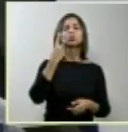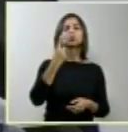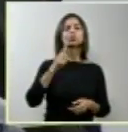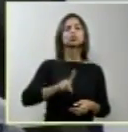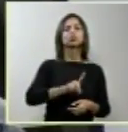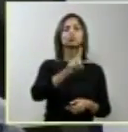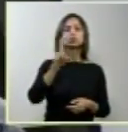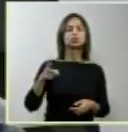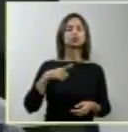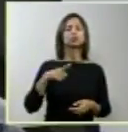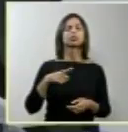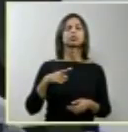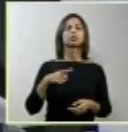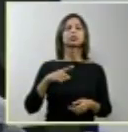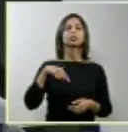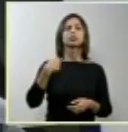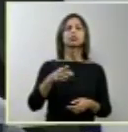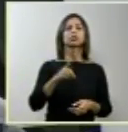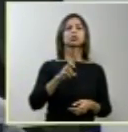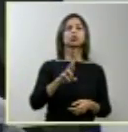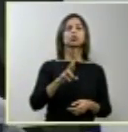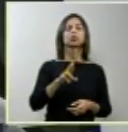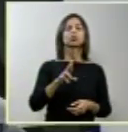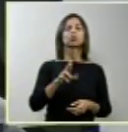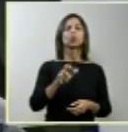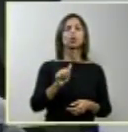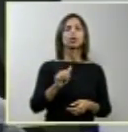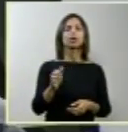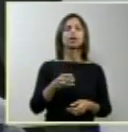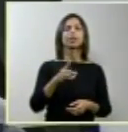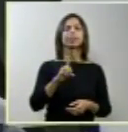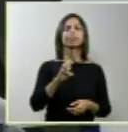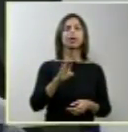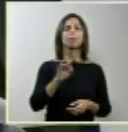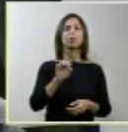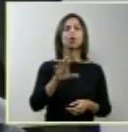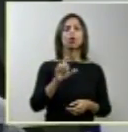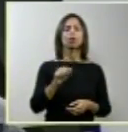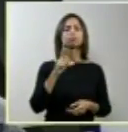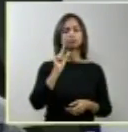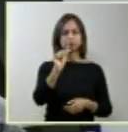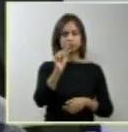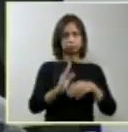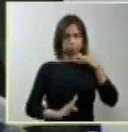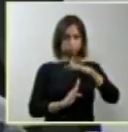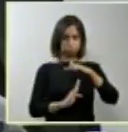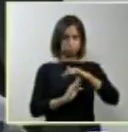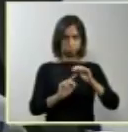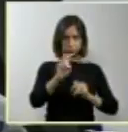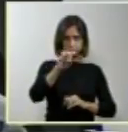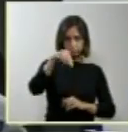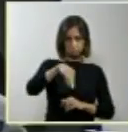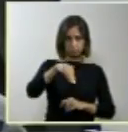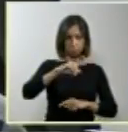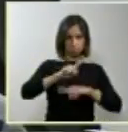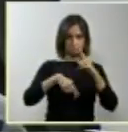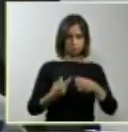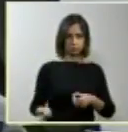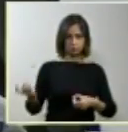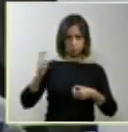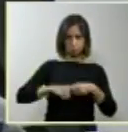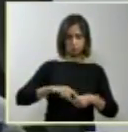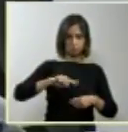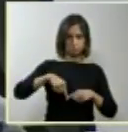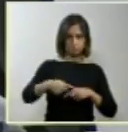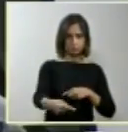audição da doutora Débora Diniz. Procederemos ao intervalo de cinco minutos e retornaremos a